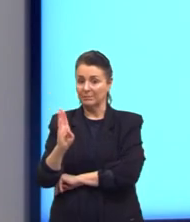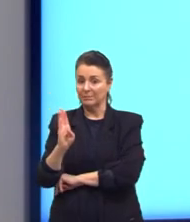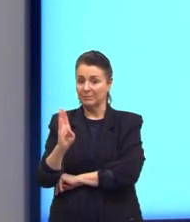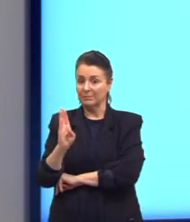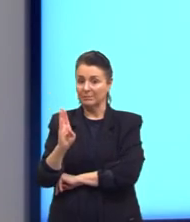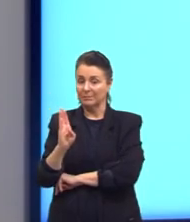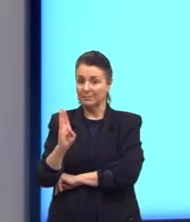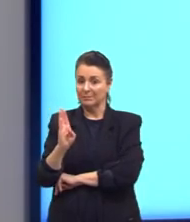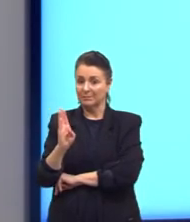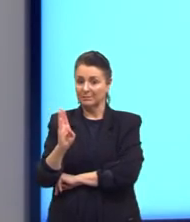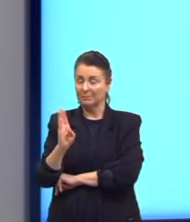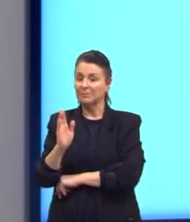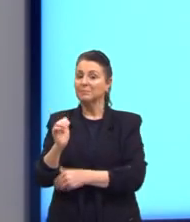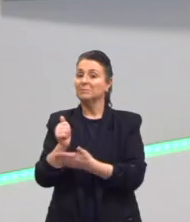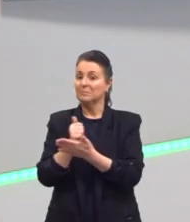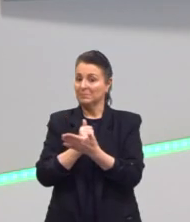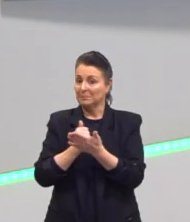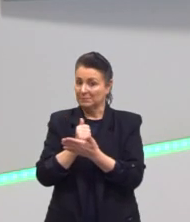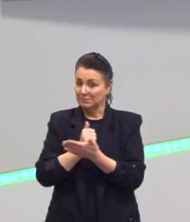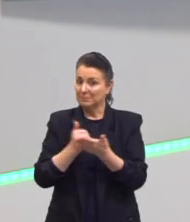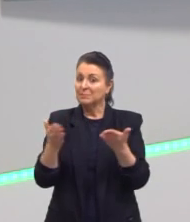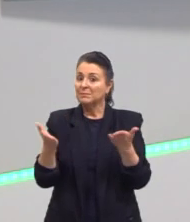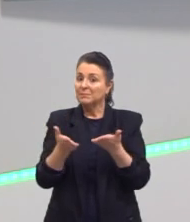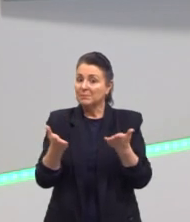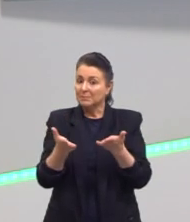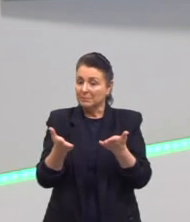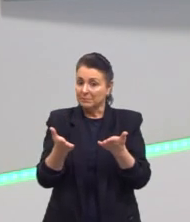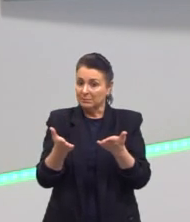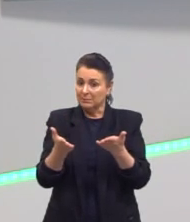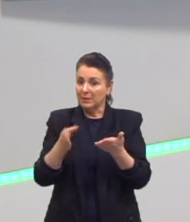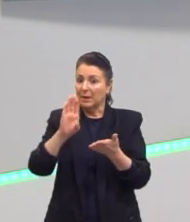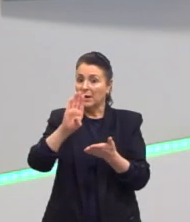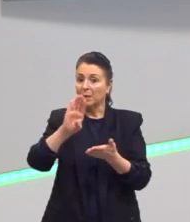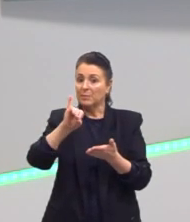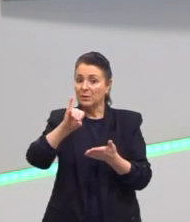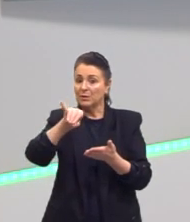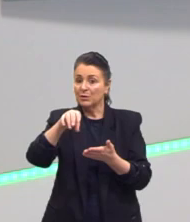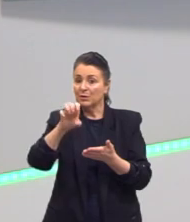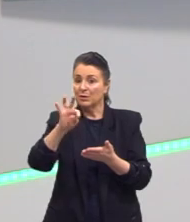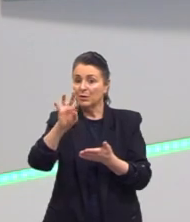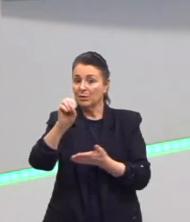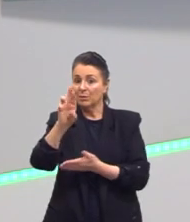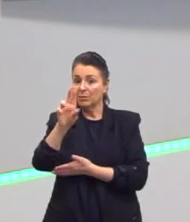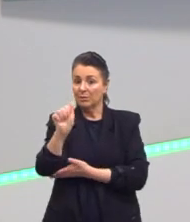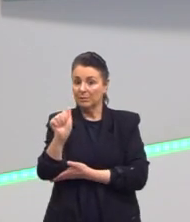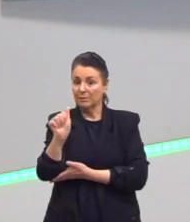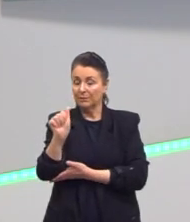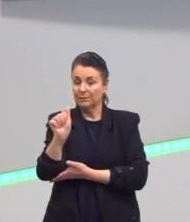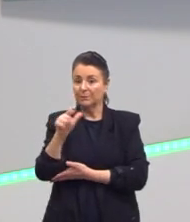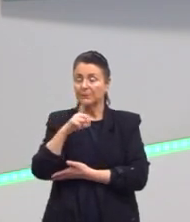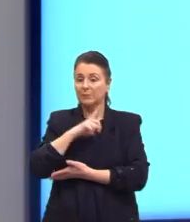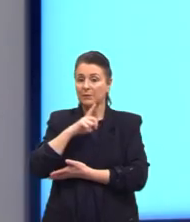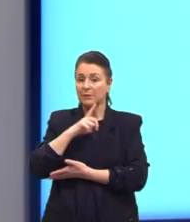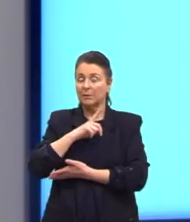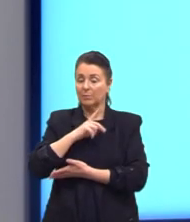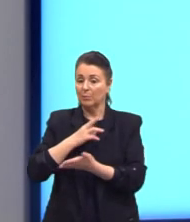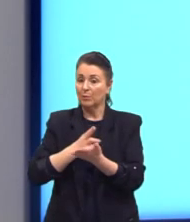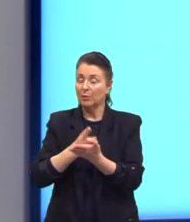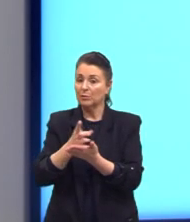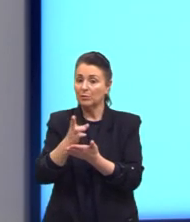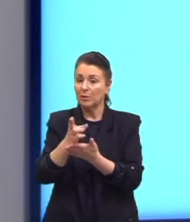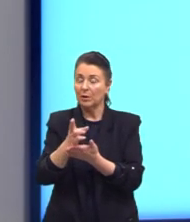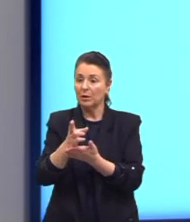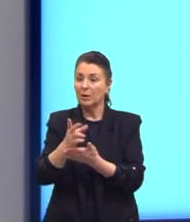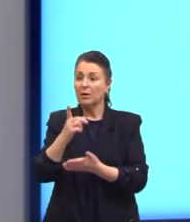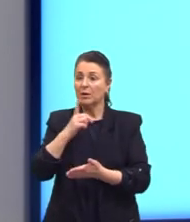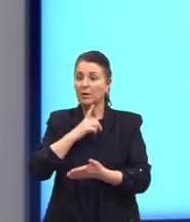tá? Então, basicamente, aqui ela seria chamada de bijetora. Para a gente dar continuidade, eu